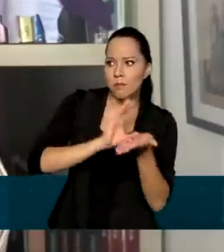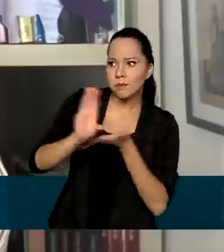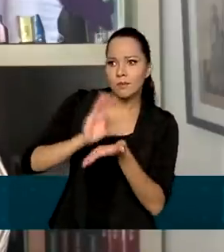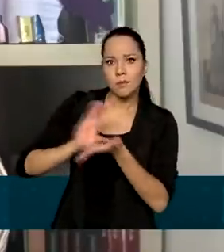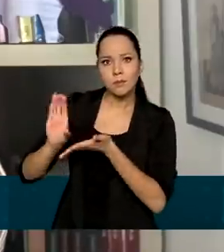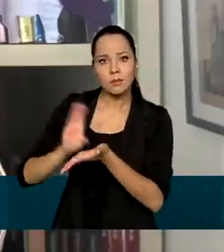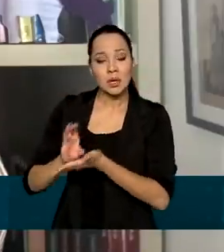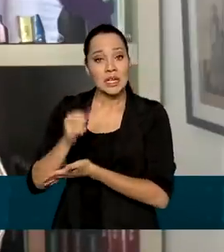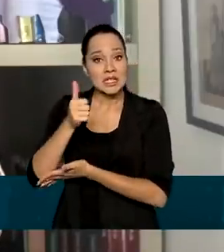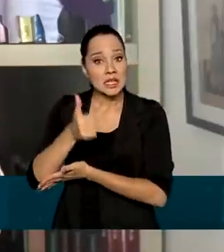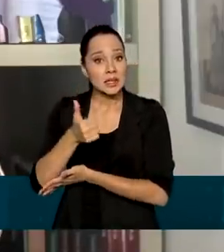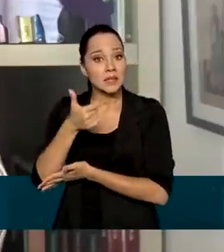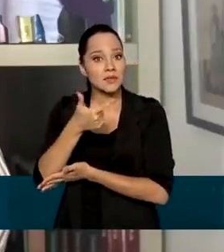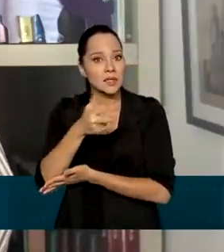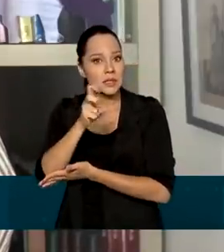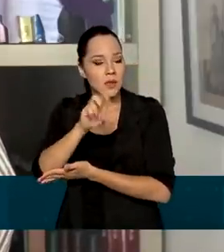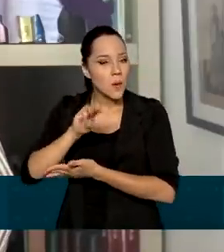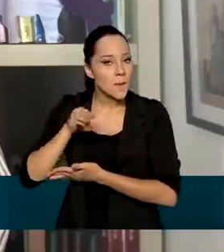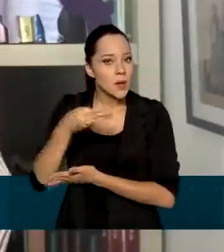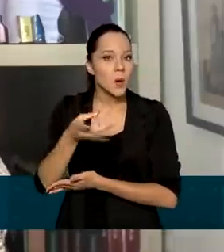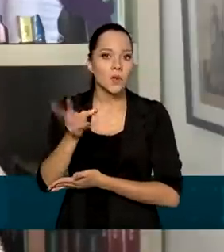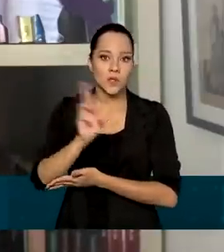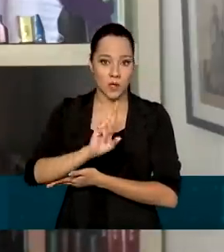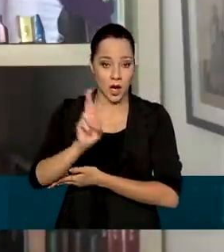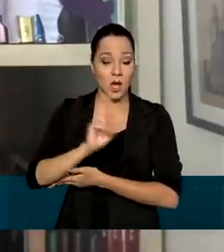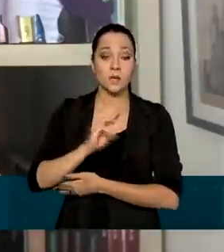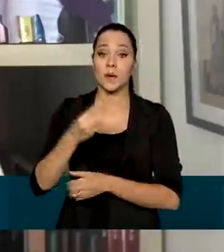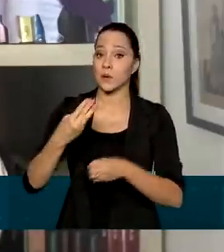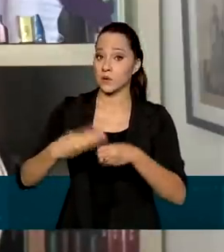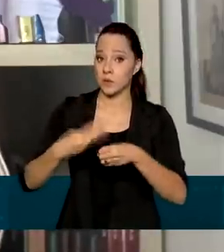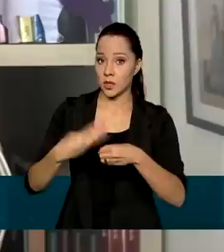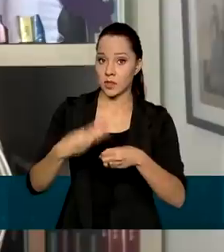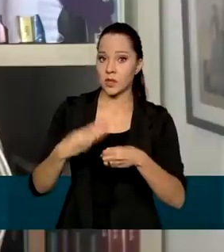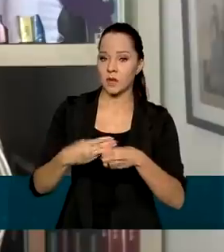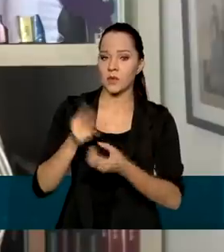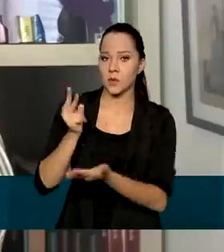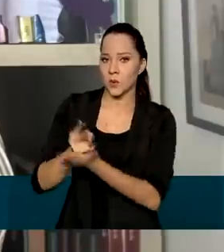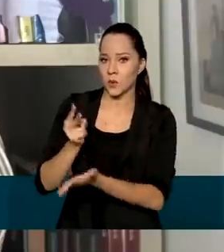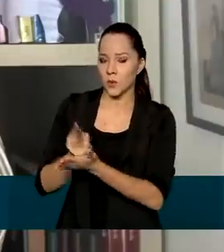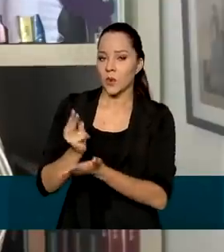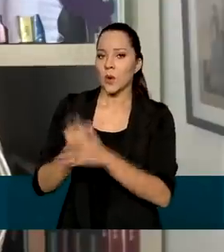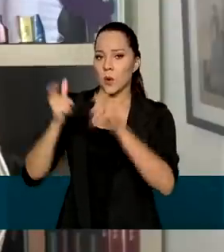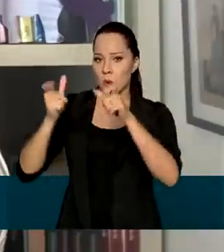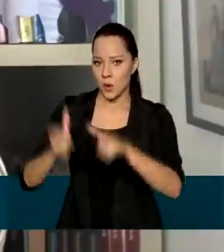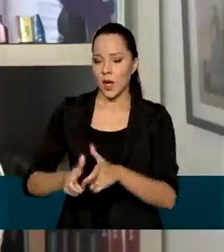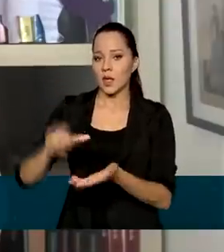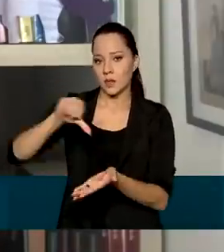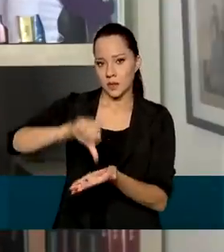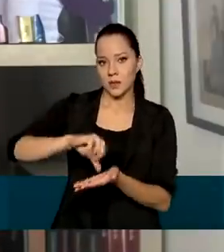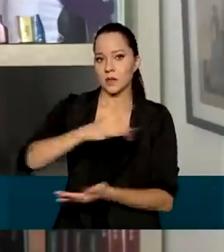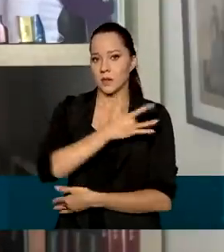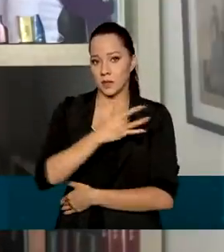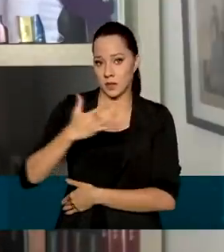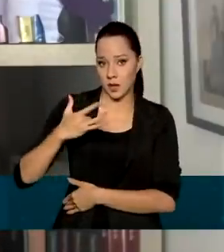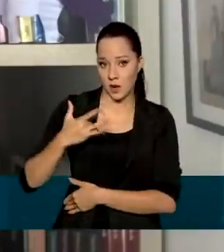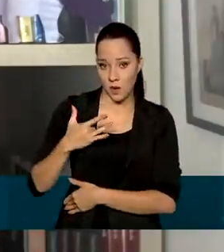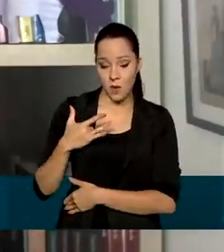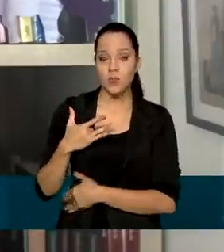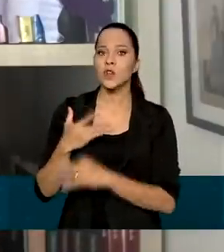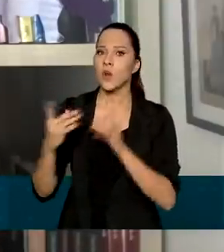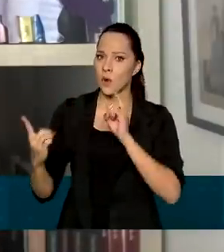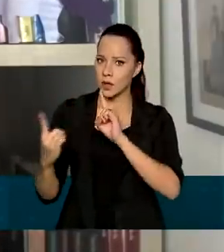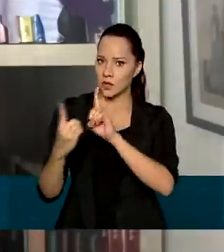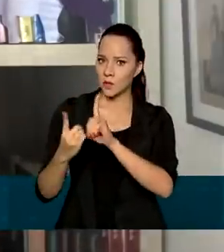R 125 milhões para que os municípios mantivessem as unidades básicas de saúde com